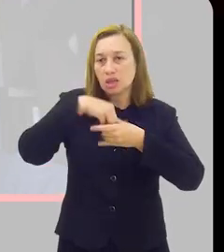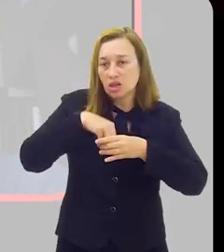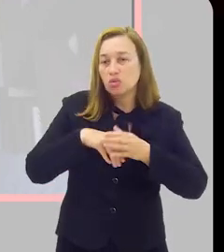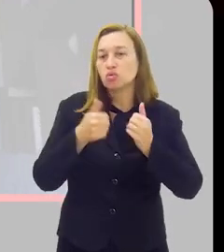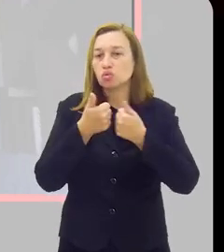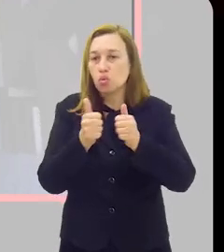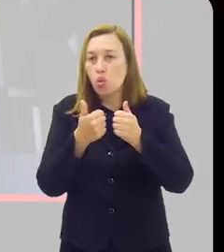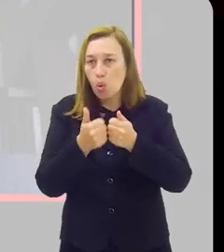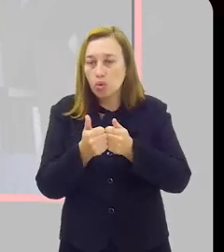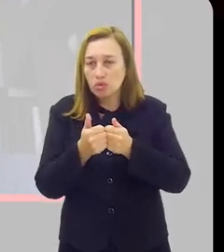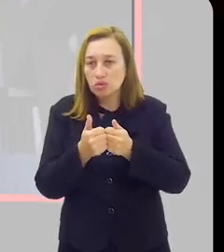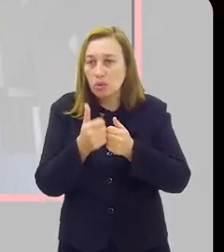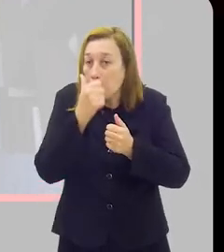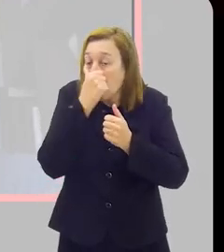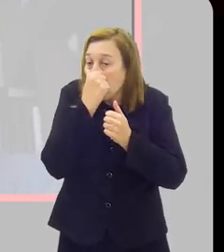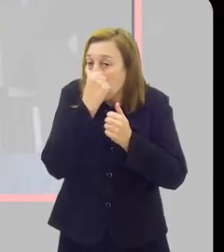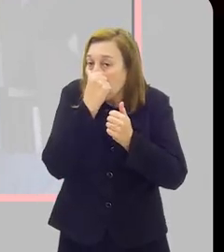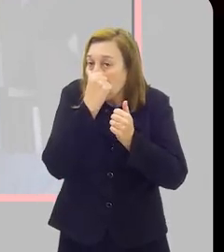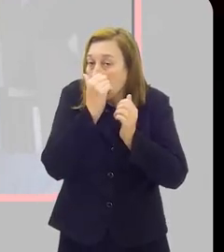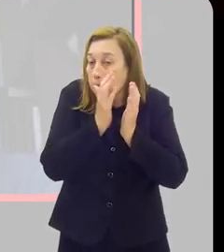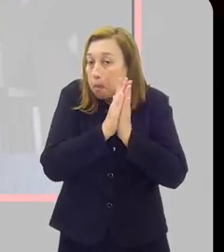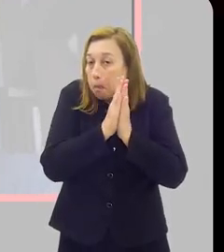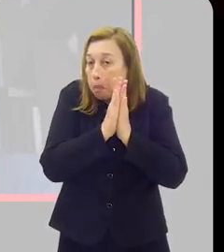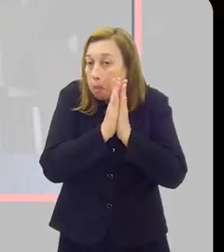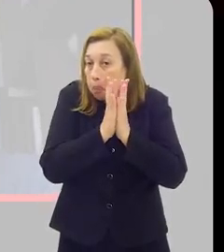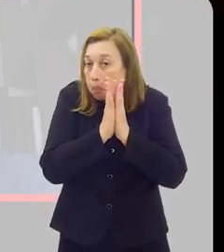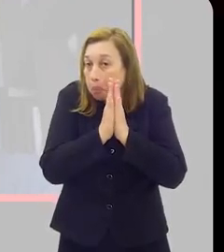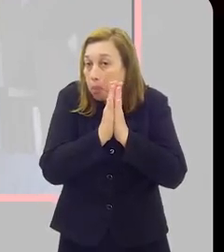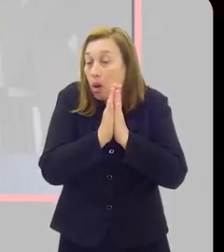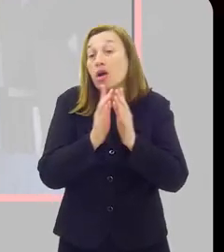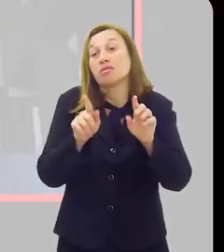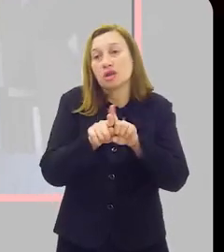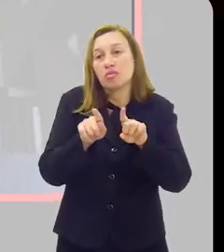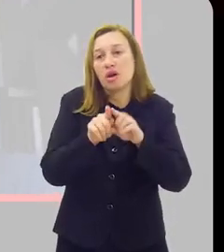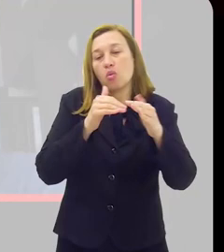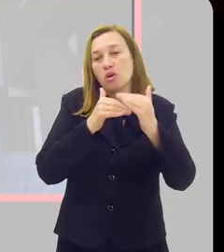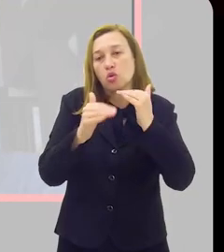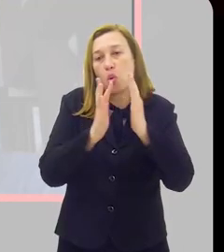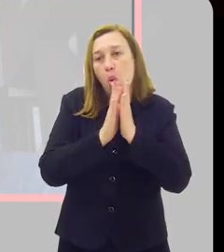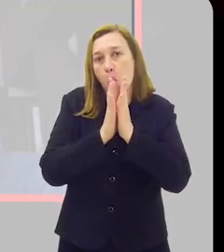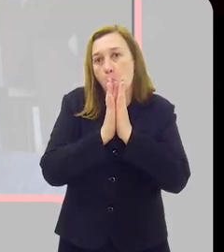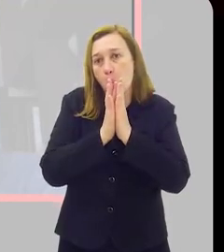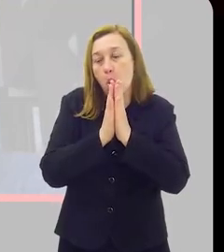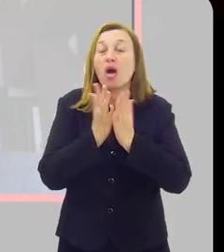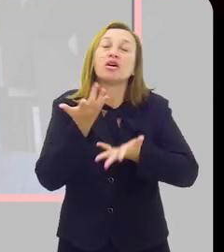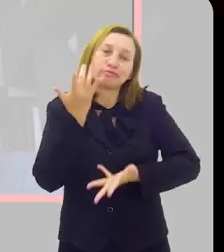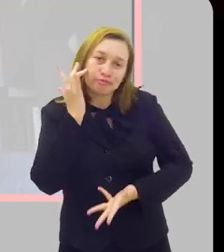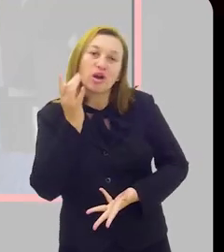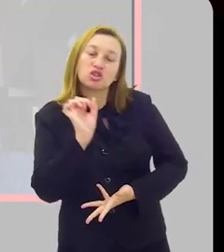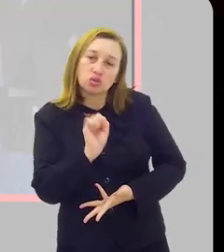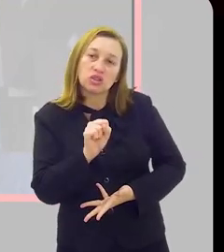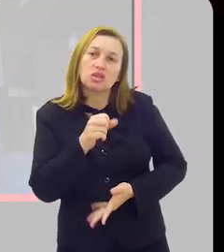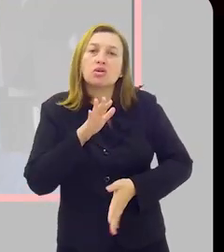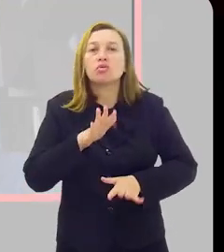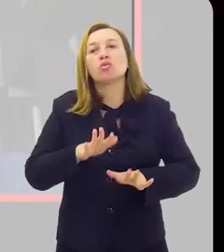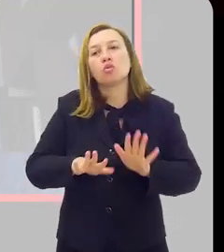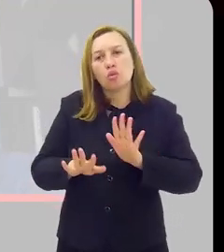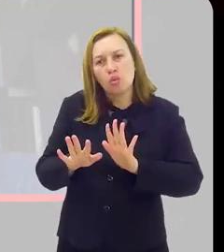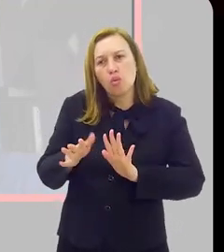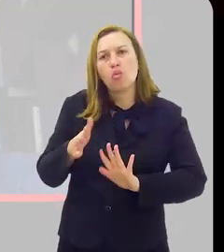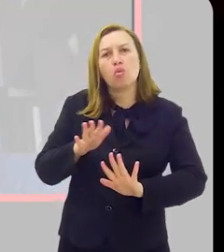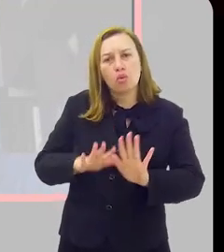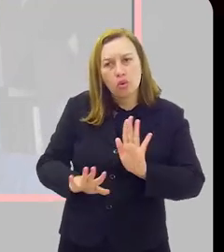pelo menos dentro do transporte, porque são abarrotados, o metrô, por exemplo, é abarrotado. Eu acho que é um